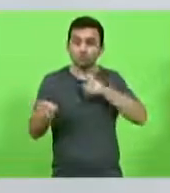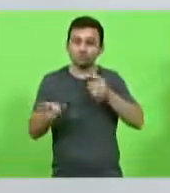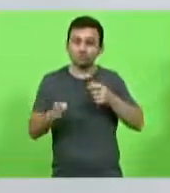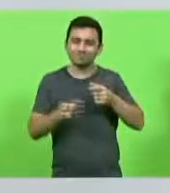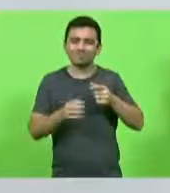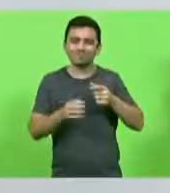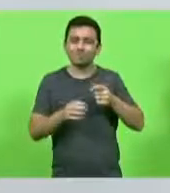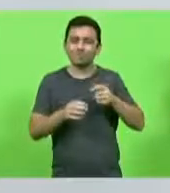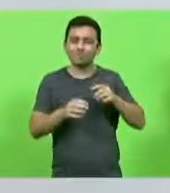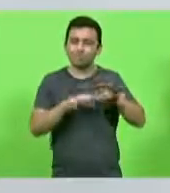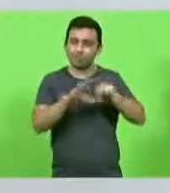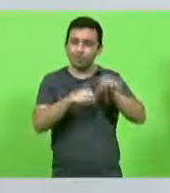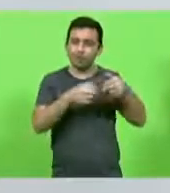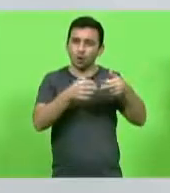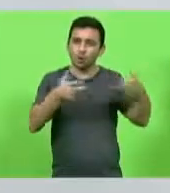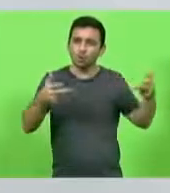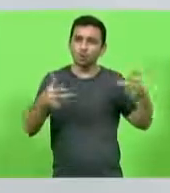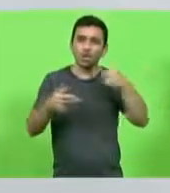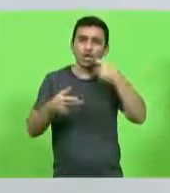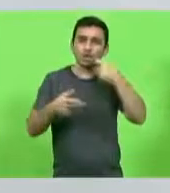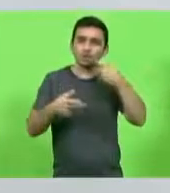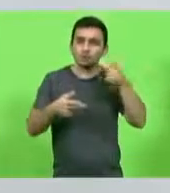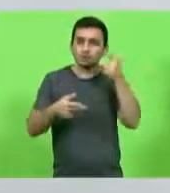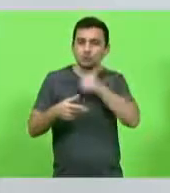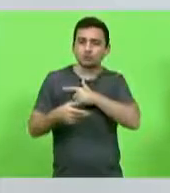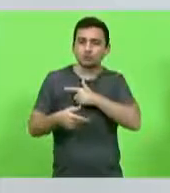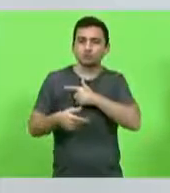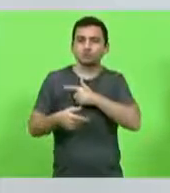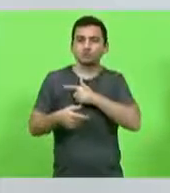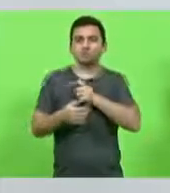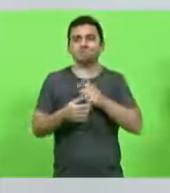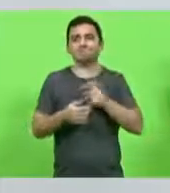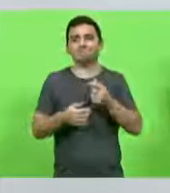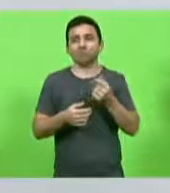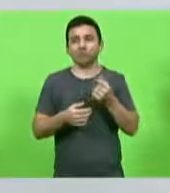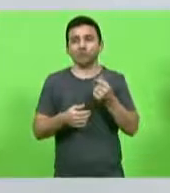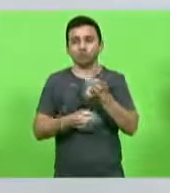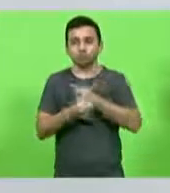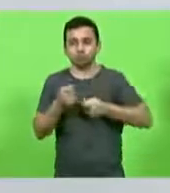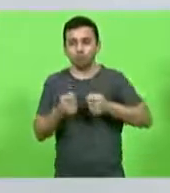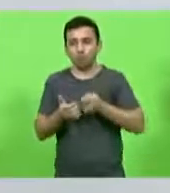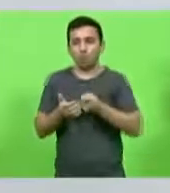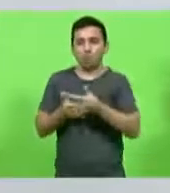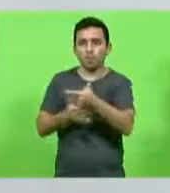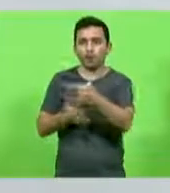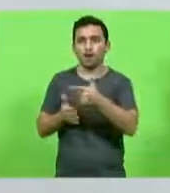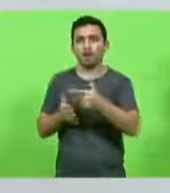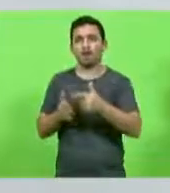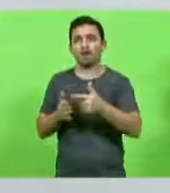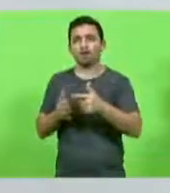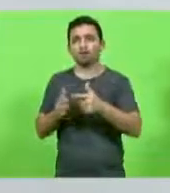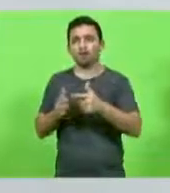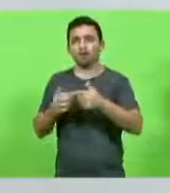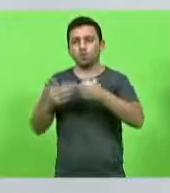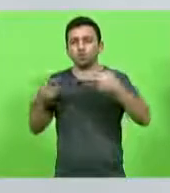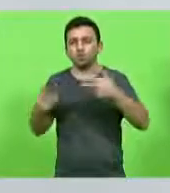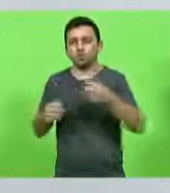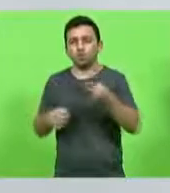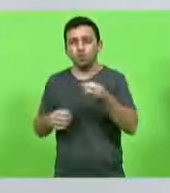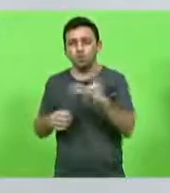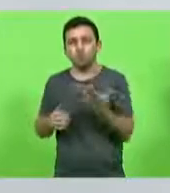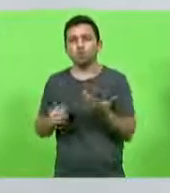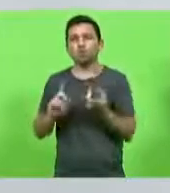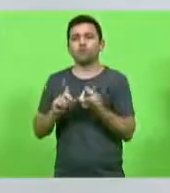até a próxima temporada. E ali é onde ele compra, talvez, um eletrodoméstico novo, onde ele faz um fundo